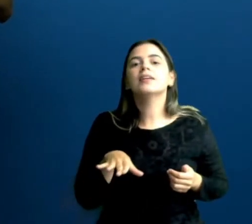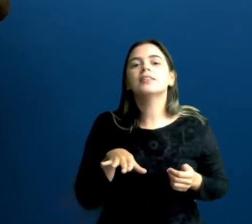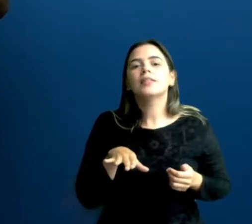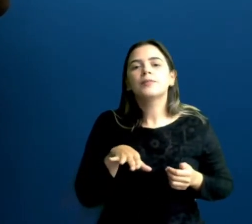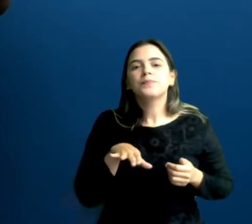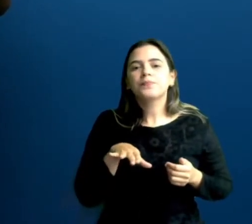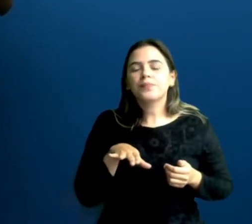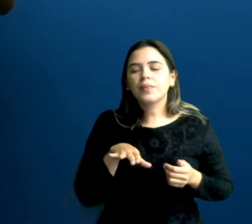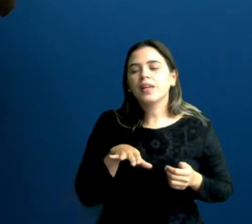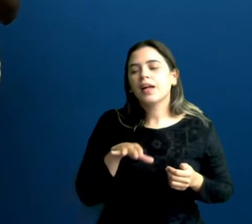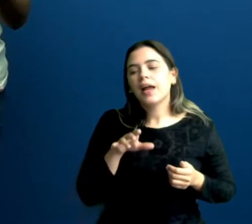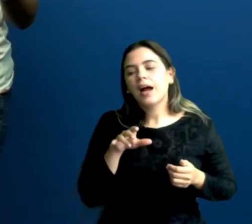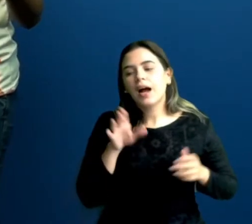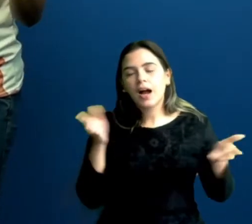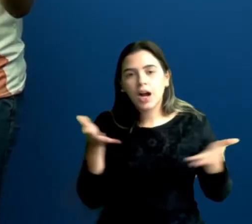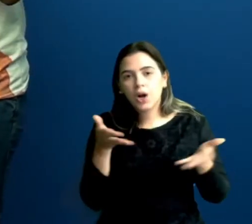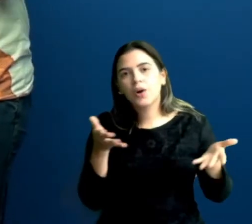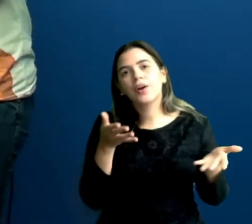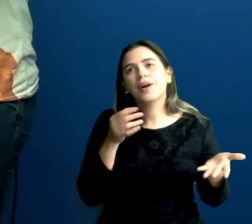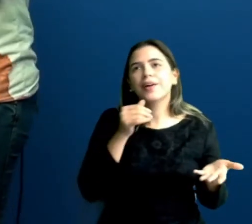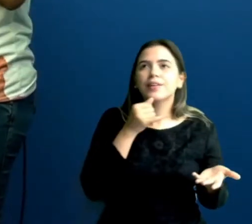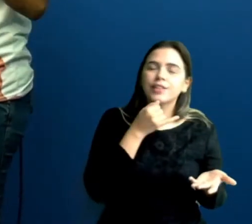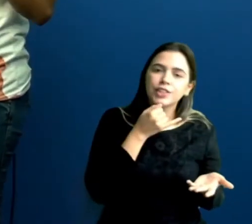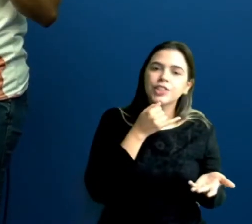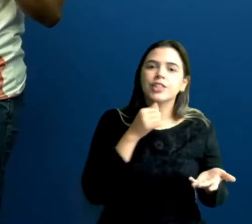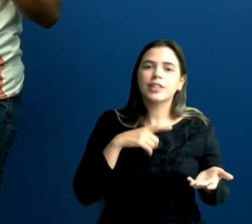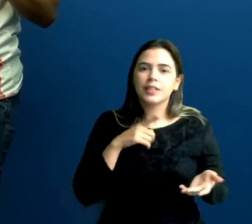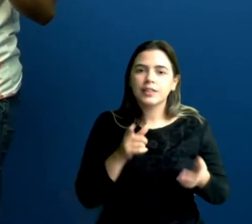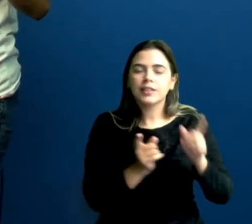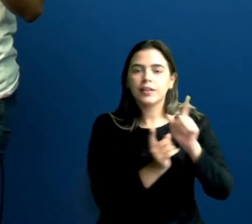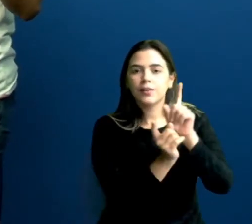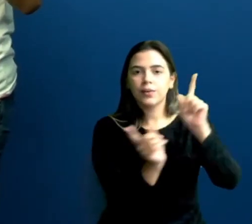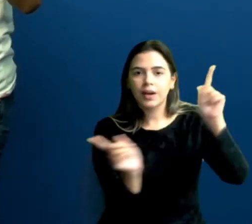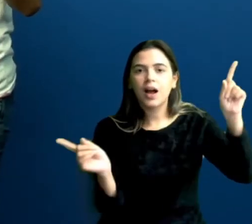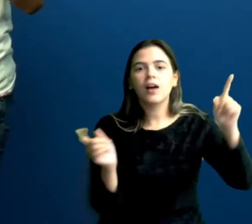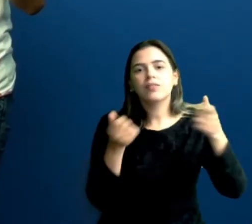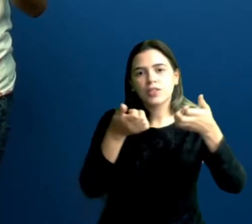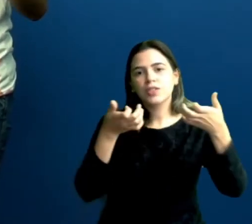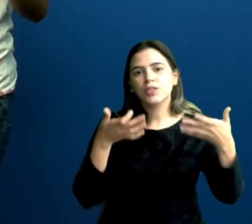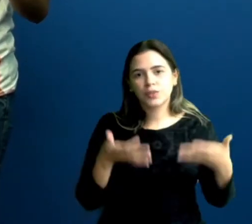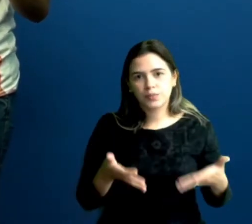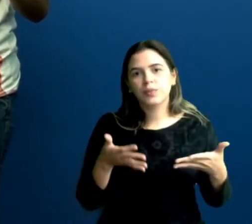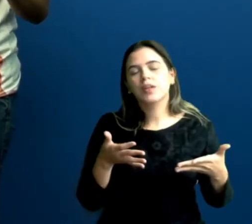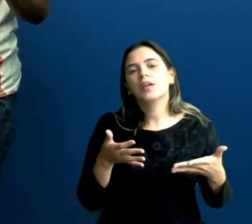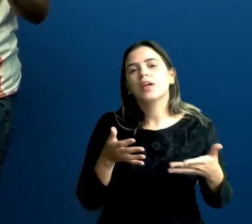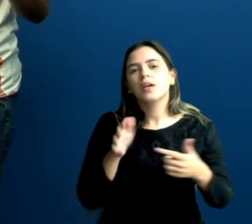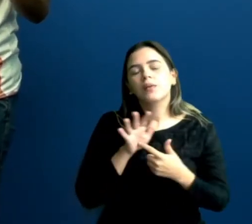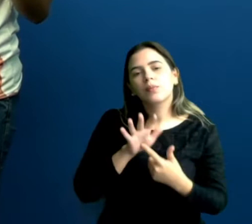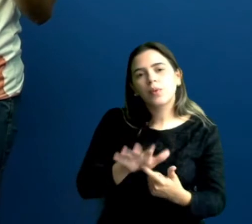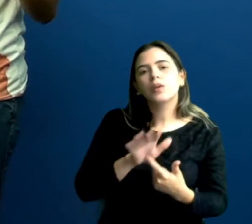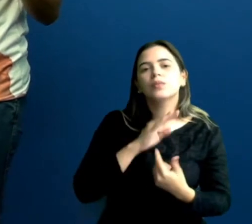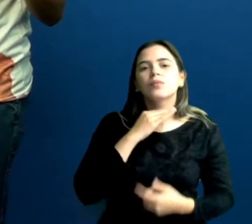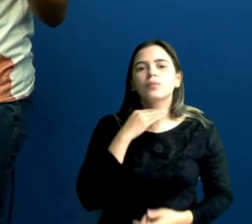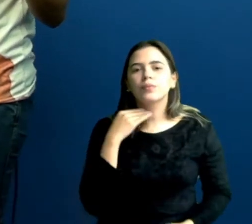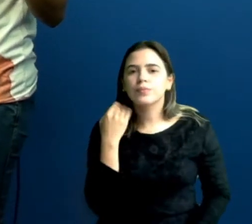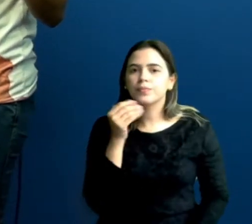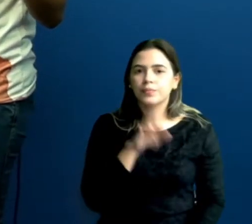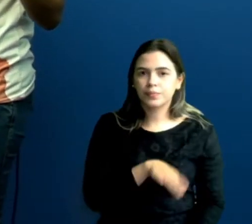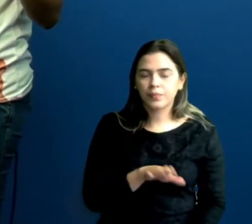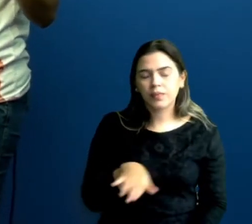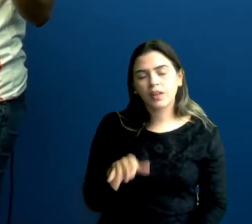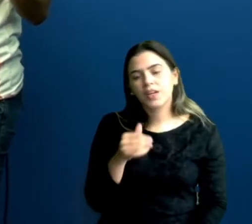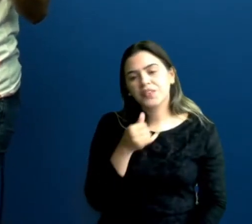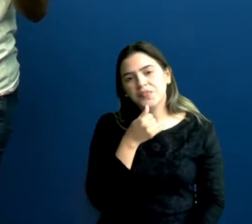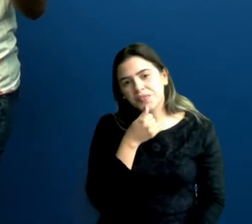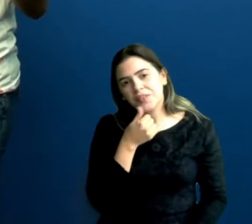infelizmente, é uma realidade que tem até um gráfico mais na frente que fala sobre índice de mortalidade infantil. Então, infelizmente, gente